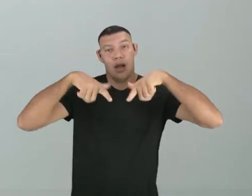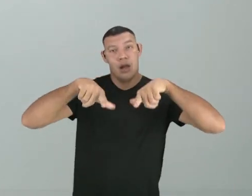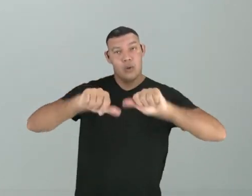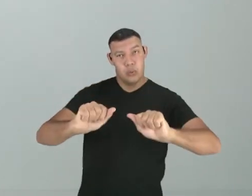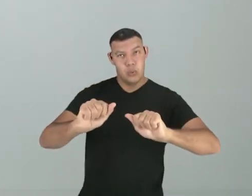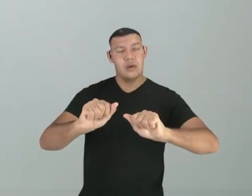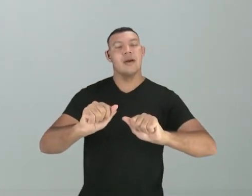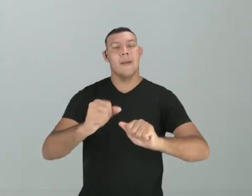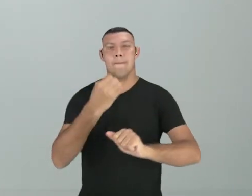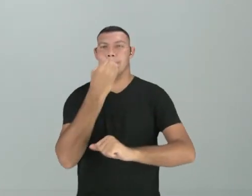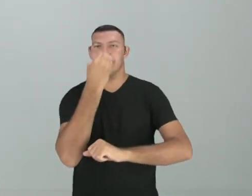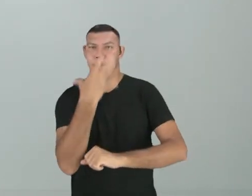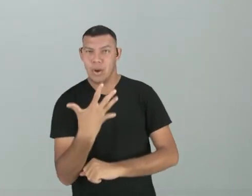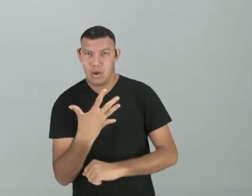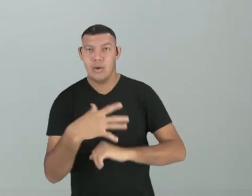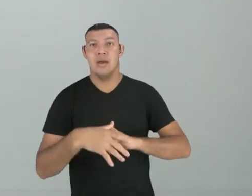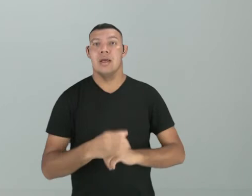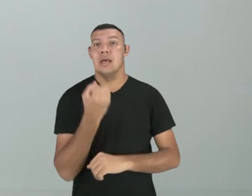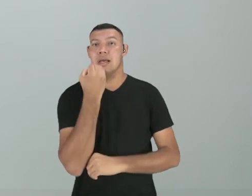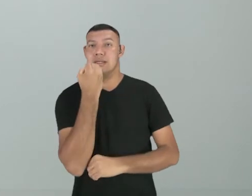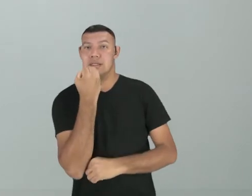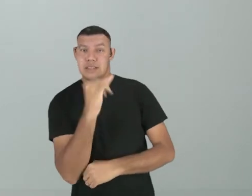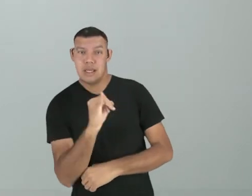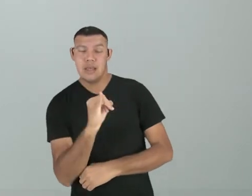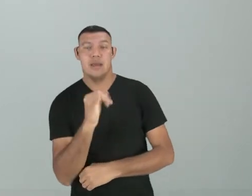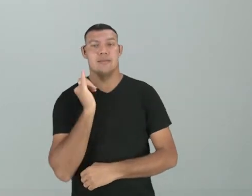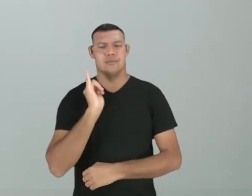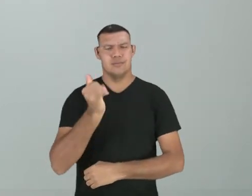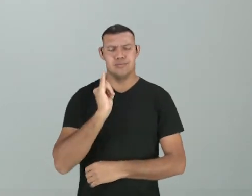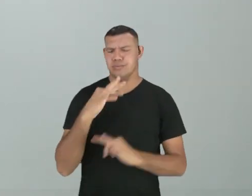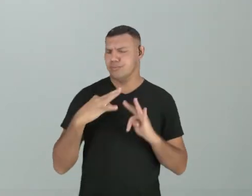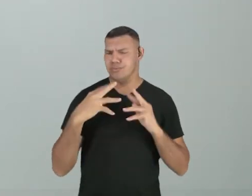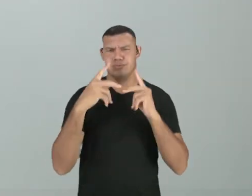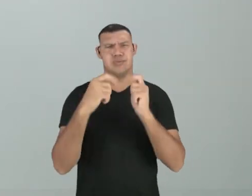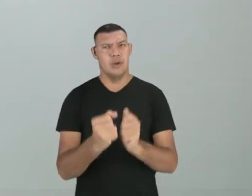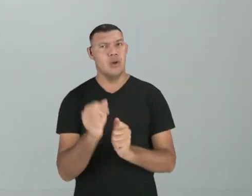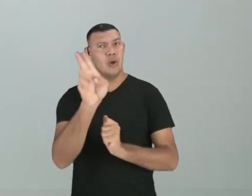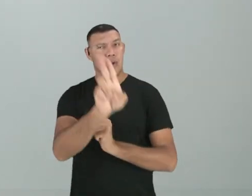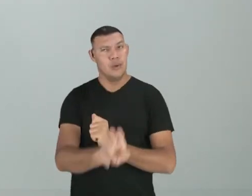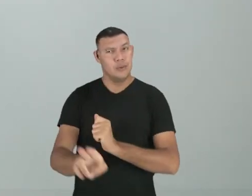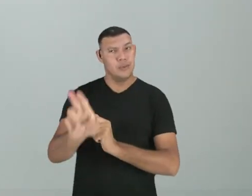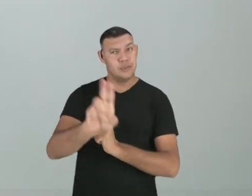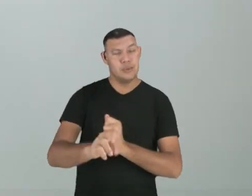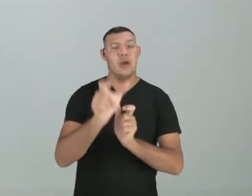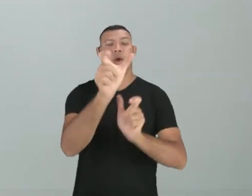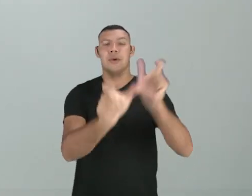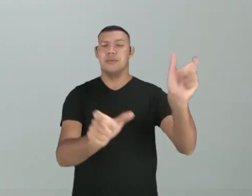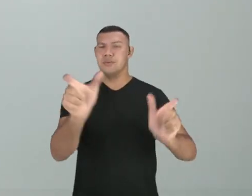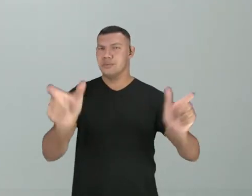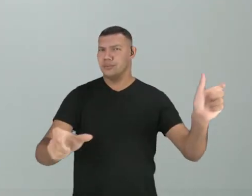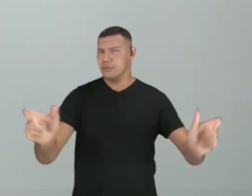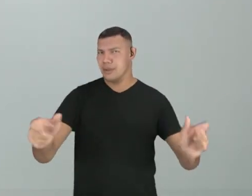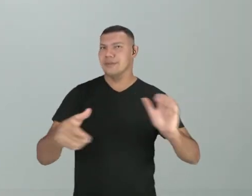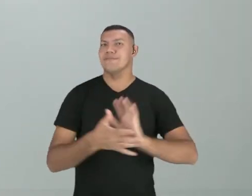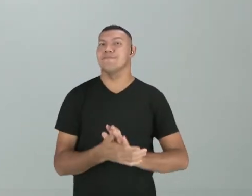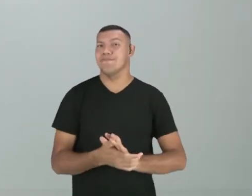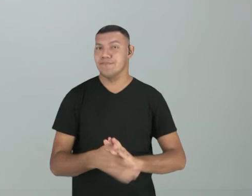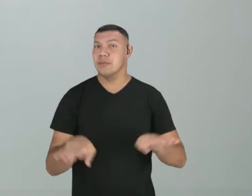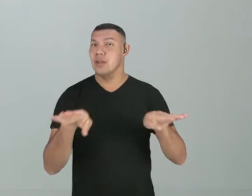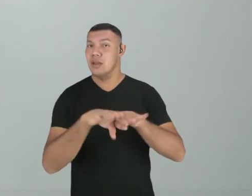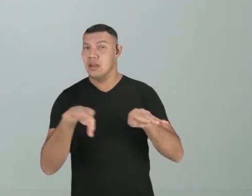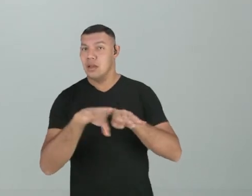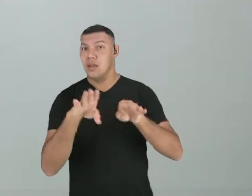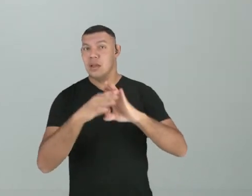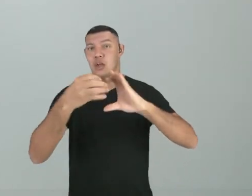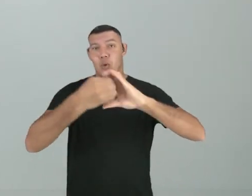linguagem adequada, se contou toda a história, se fez a utilização dos personagens, lembrando que são